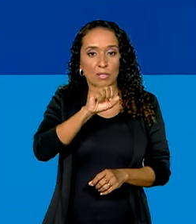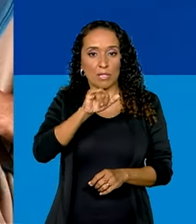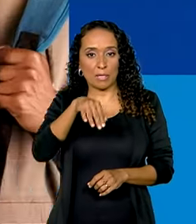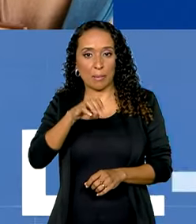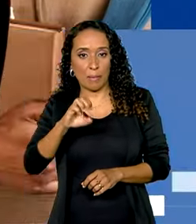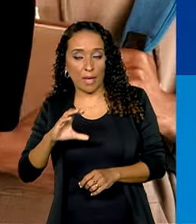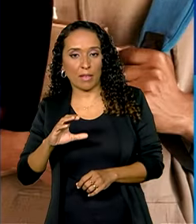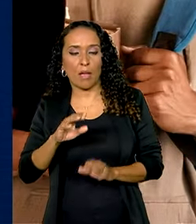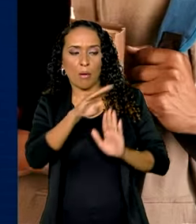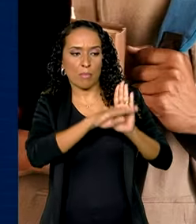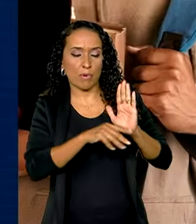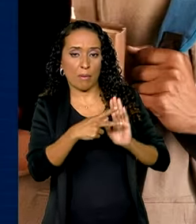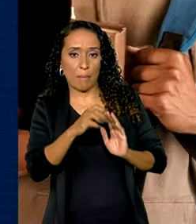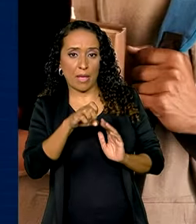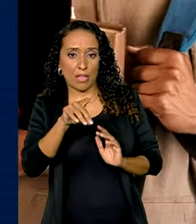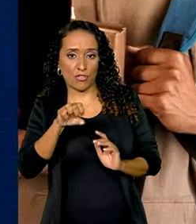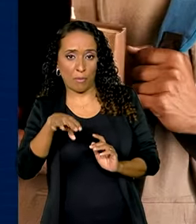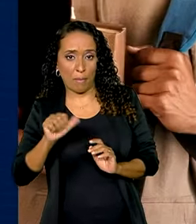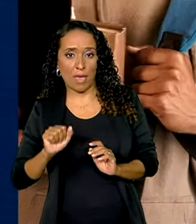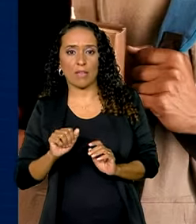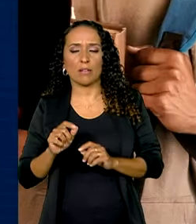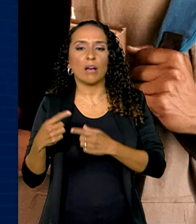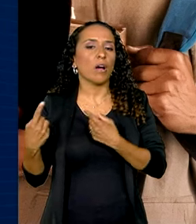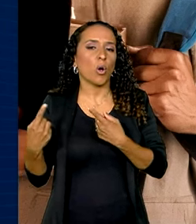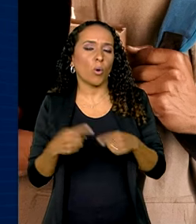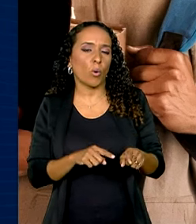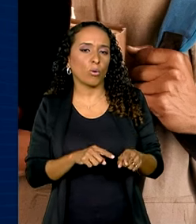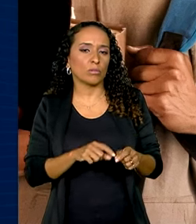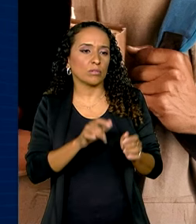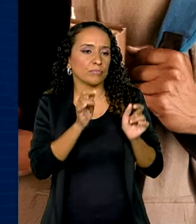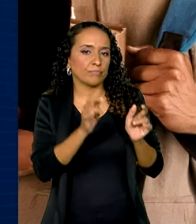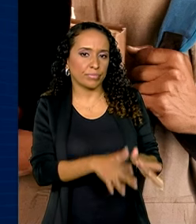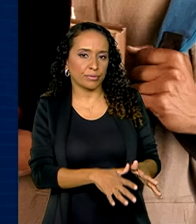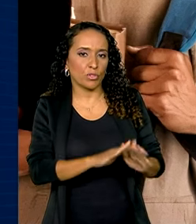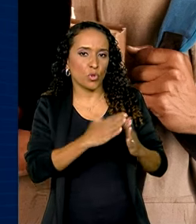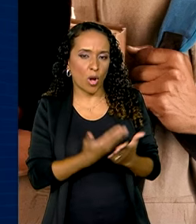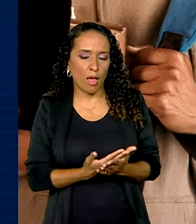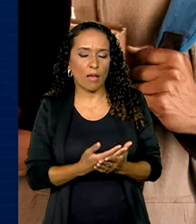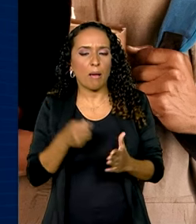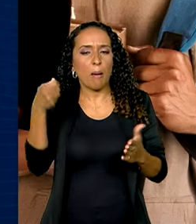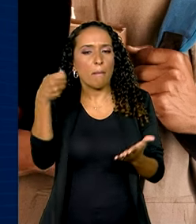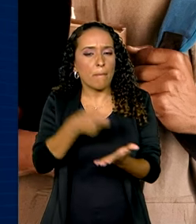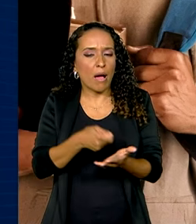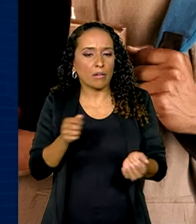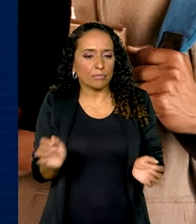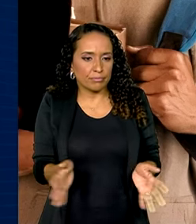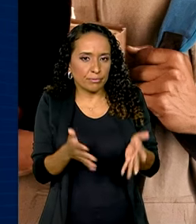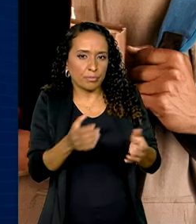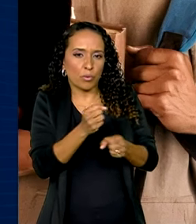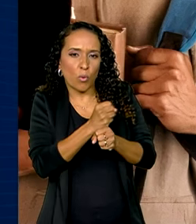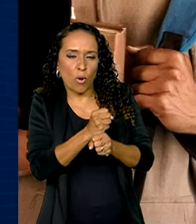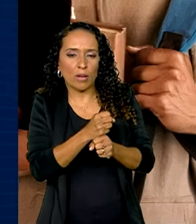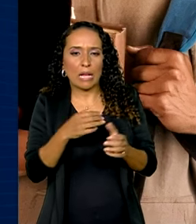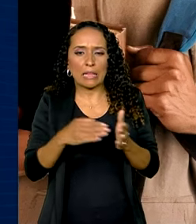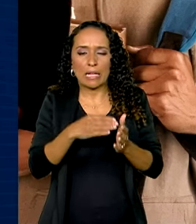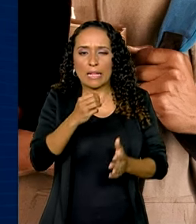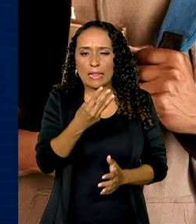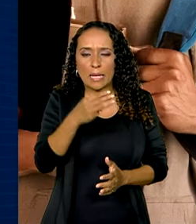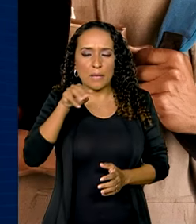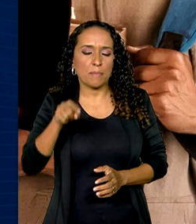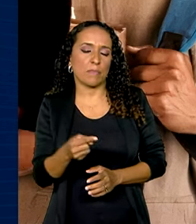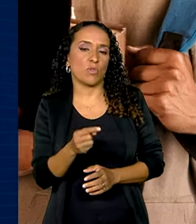O programa Pé de Meia, criado para combater a evasão escolar, prevê o pagamento de incentivos anuais de até R$ mil